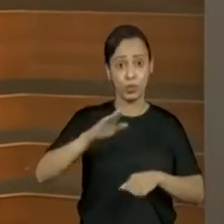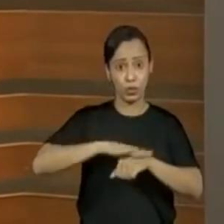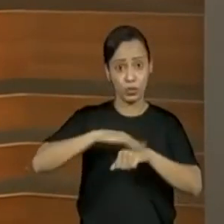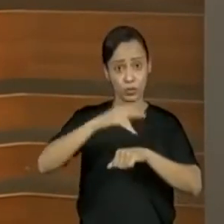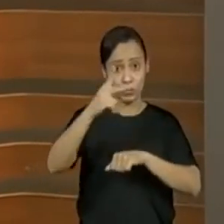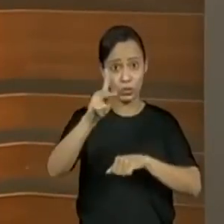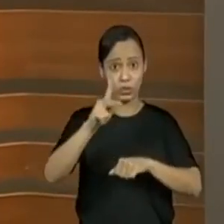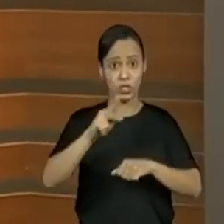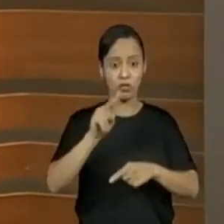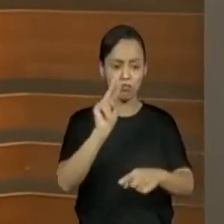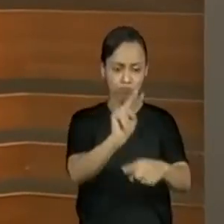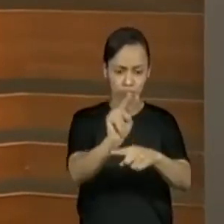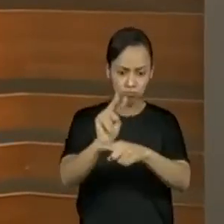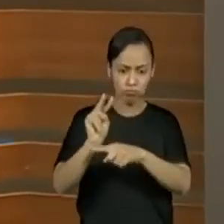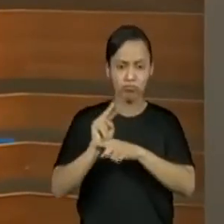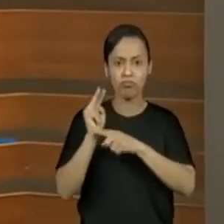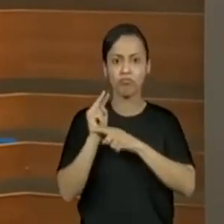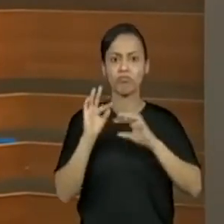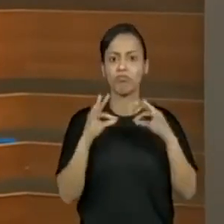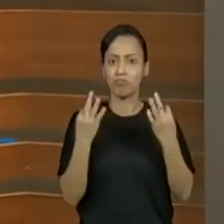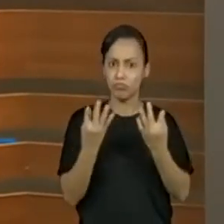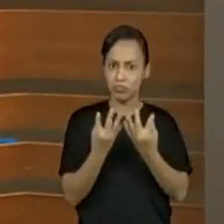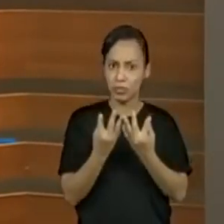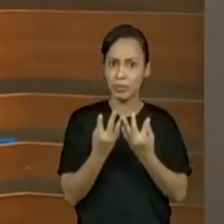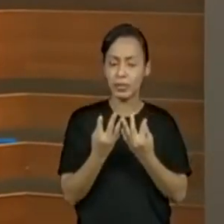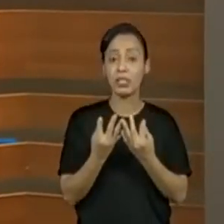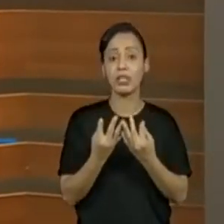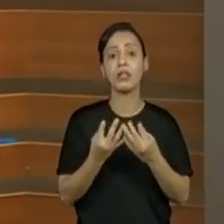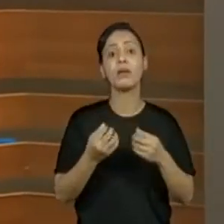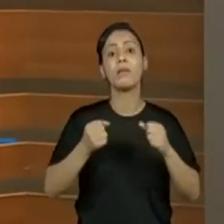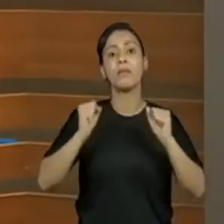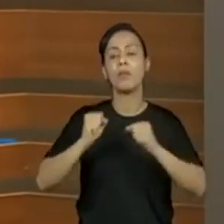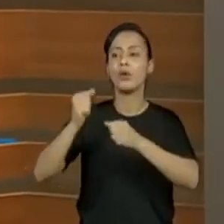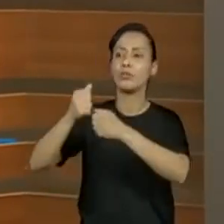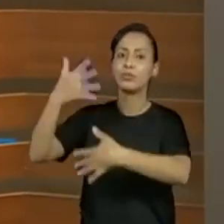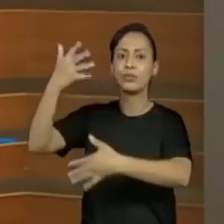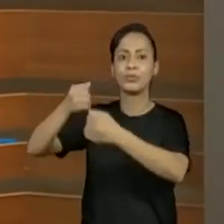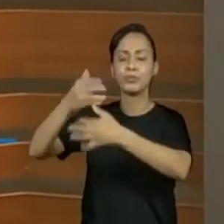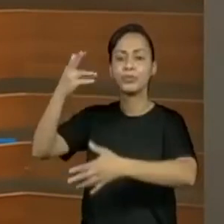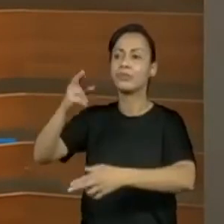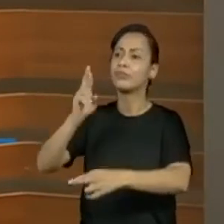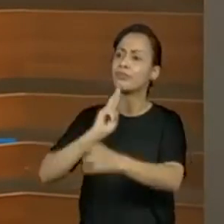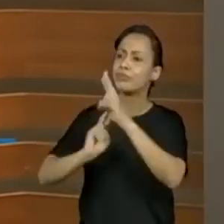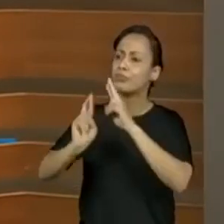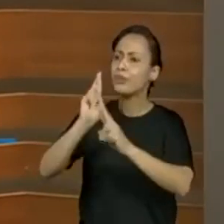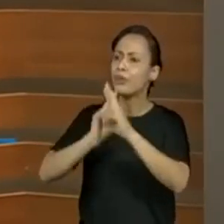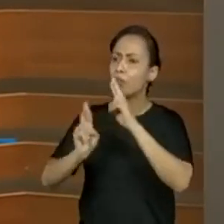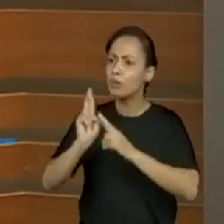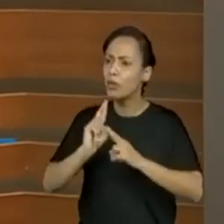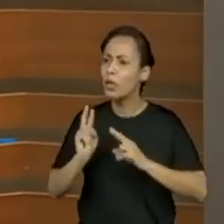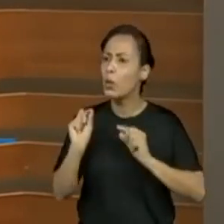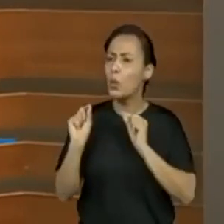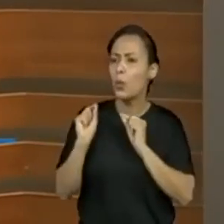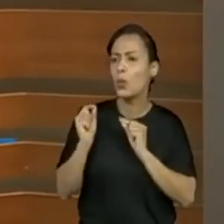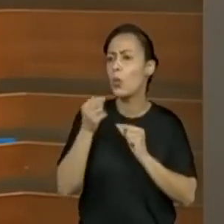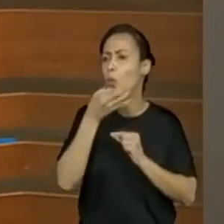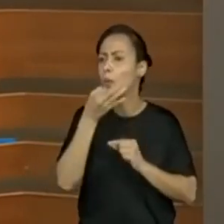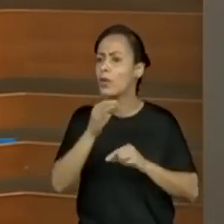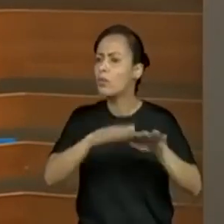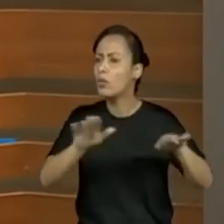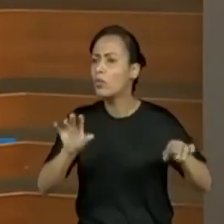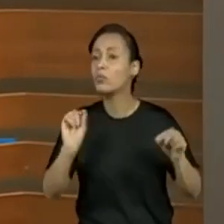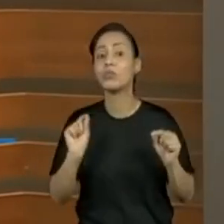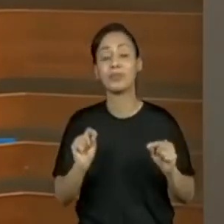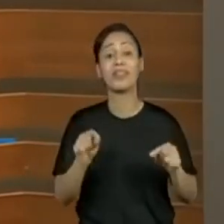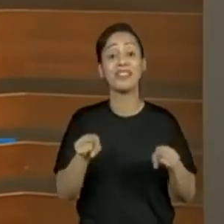contato com alguns chats menores, para que repassem para nós as respostas dos alunos e os comentários. E os comentários de